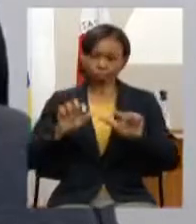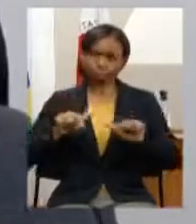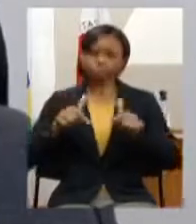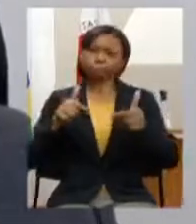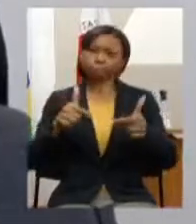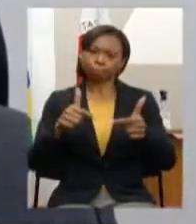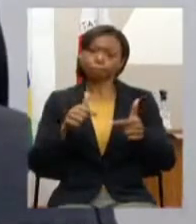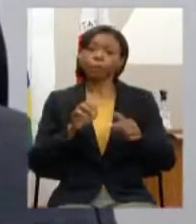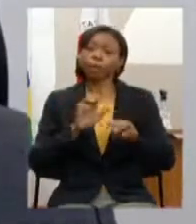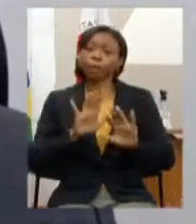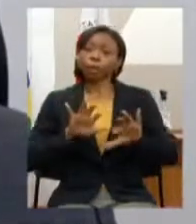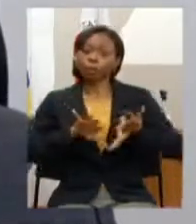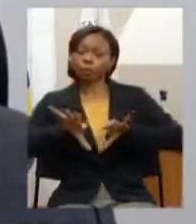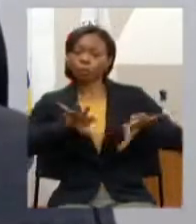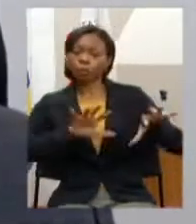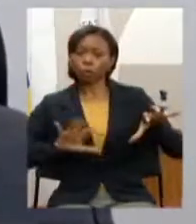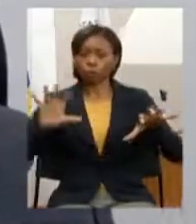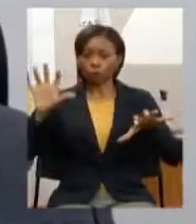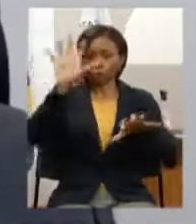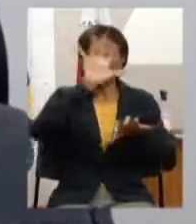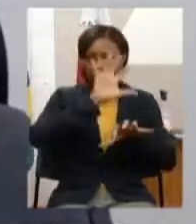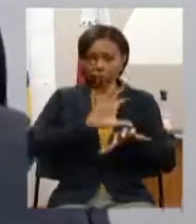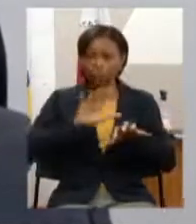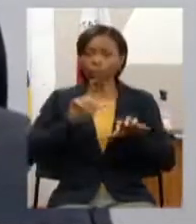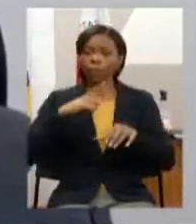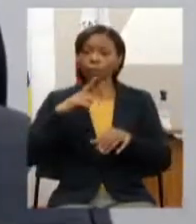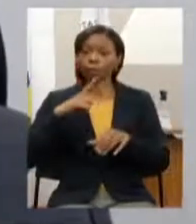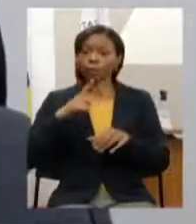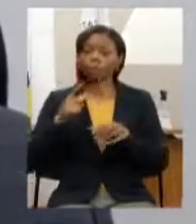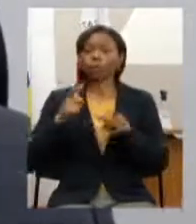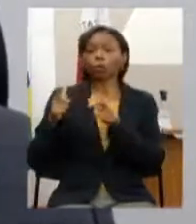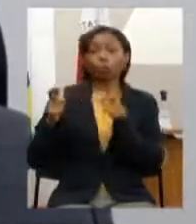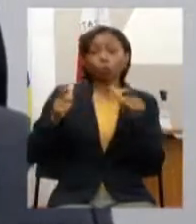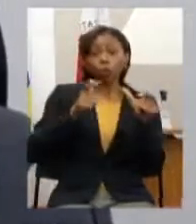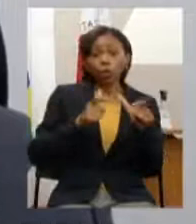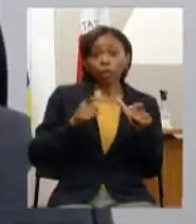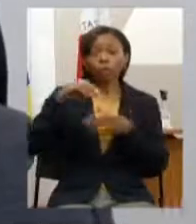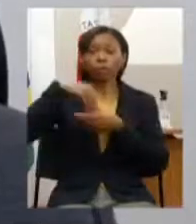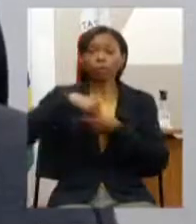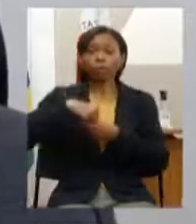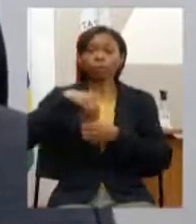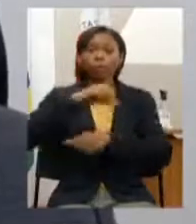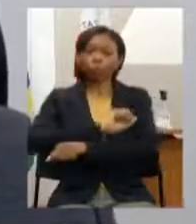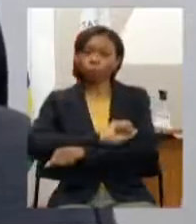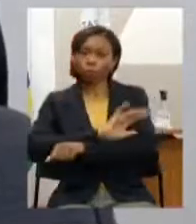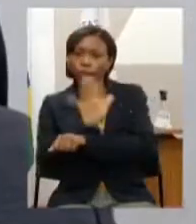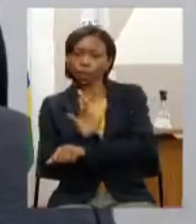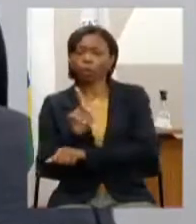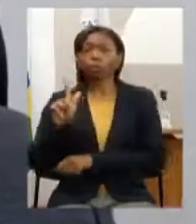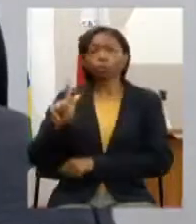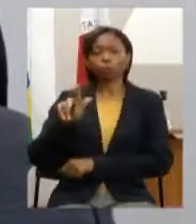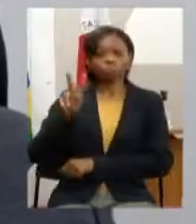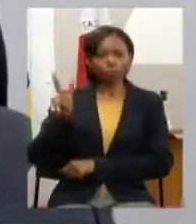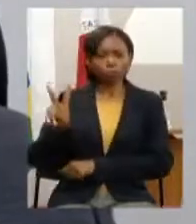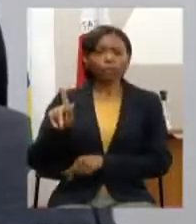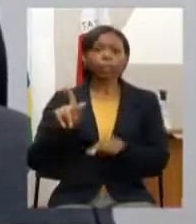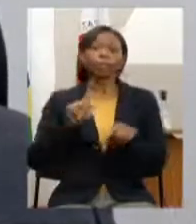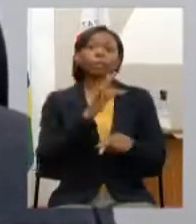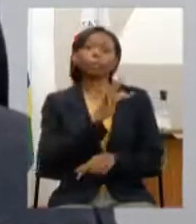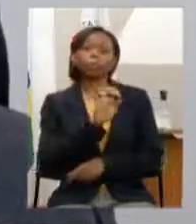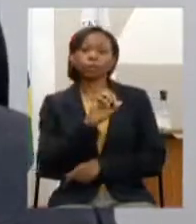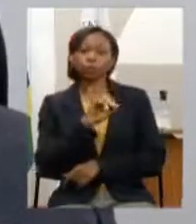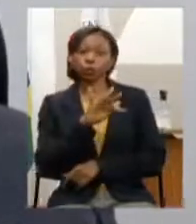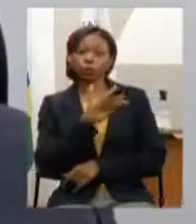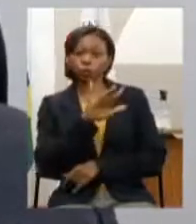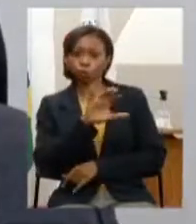regionalização da nova ação abrange as regiões intermediárias de Montes Claros governador Valadares e Teófilo Otônio